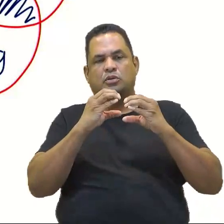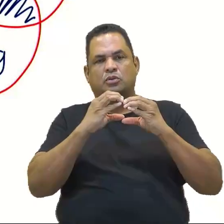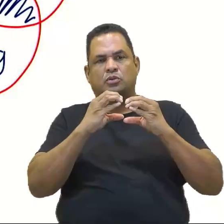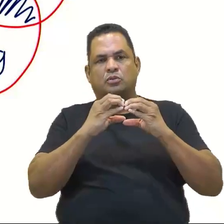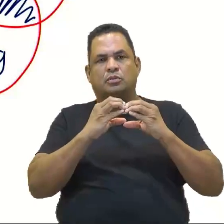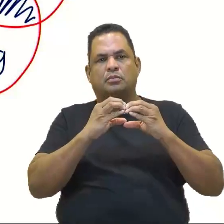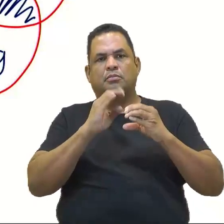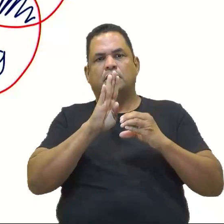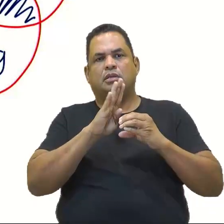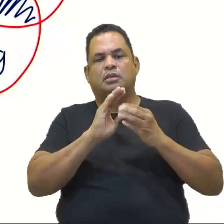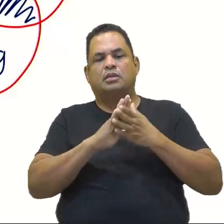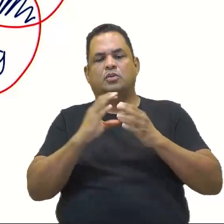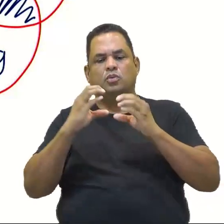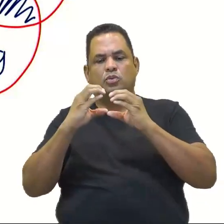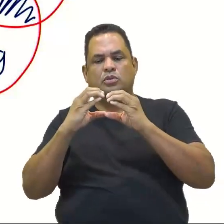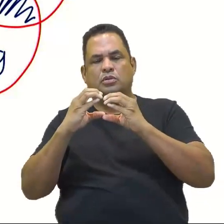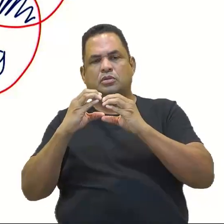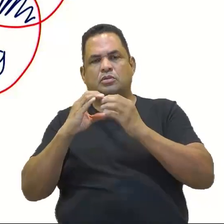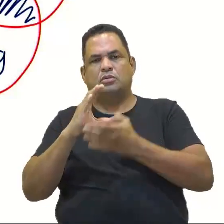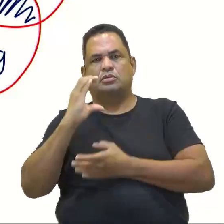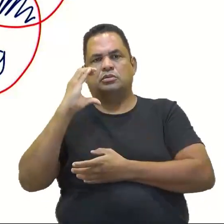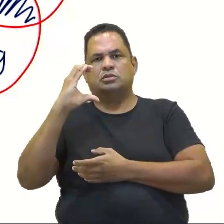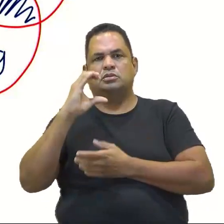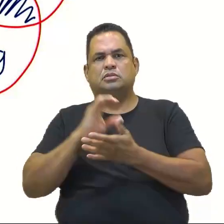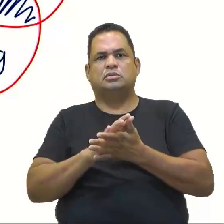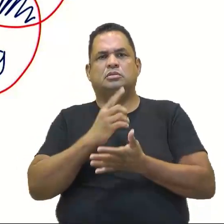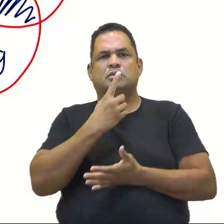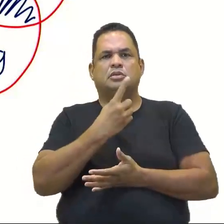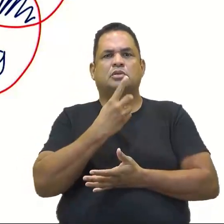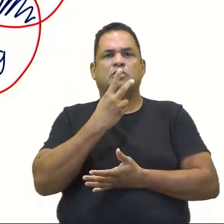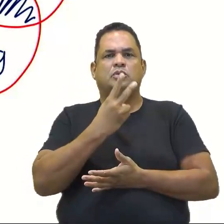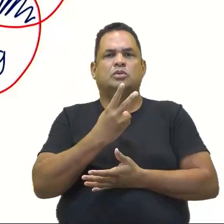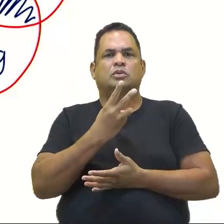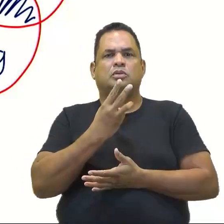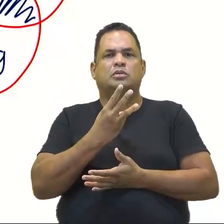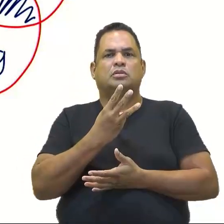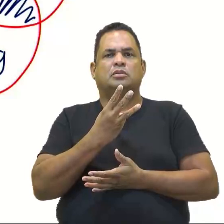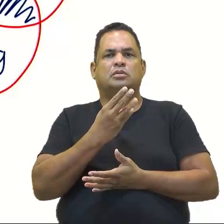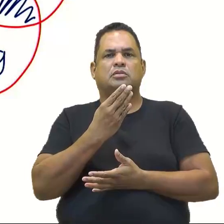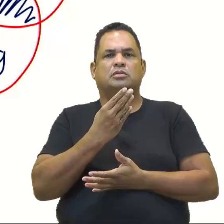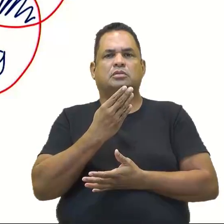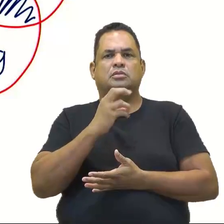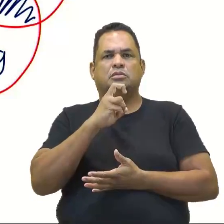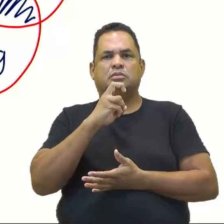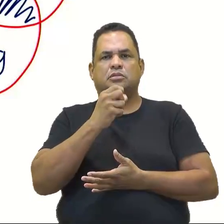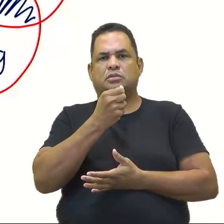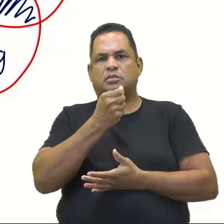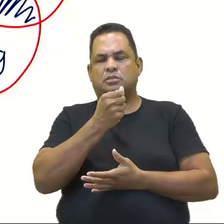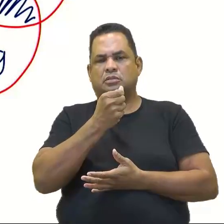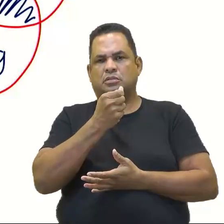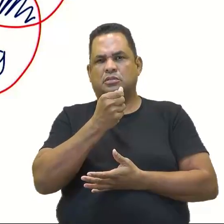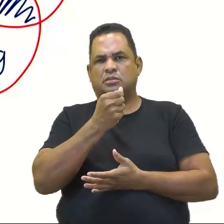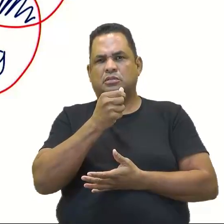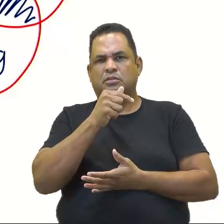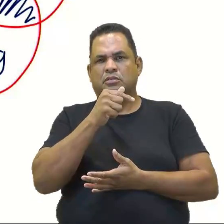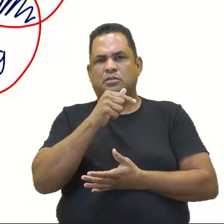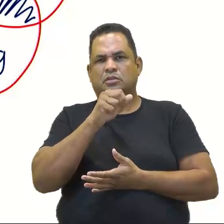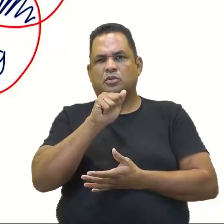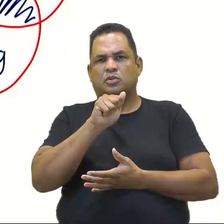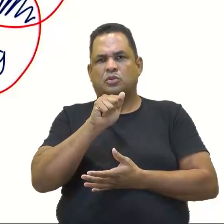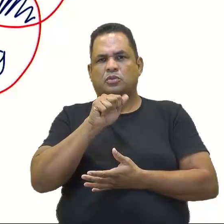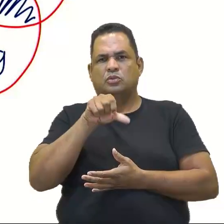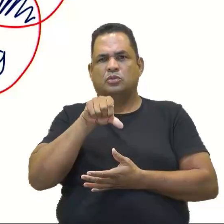O que que tem de errado aí? 1, 2, 3, 4, 5, 6, 7,